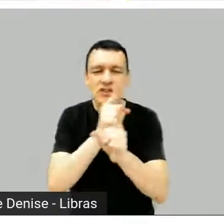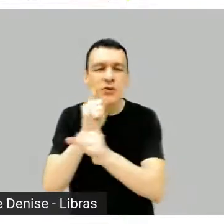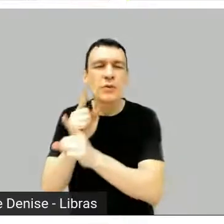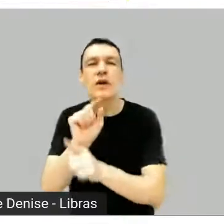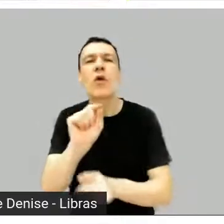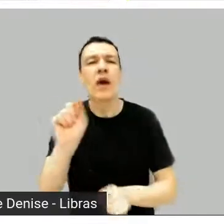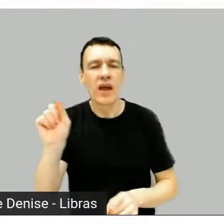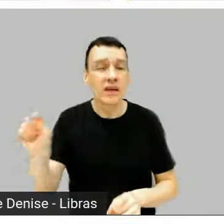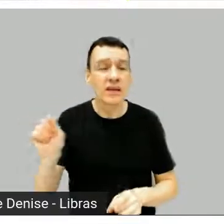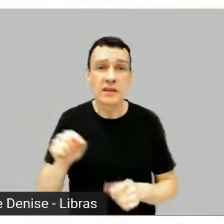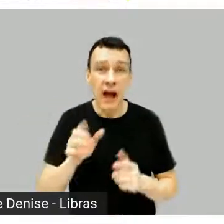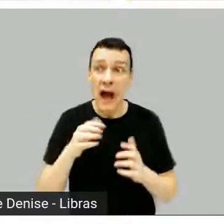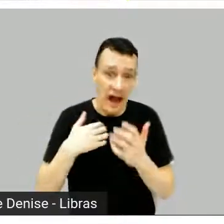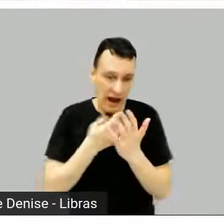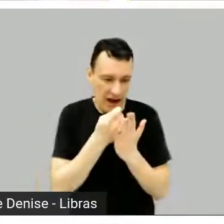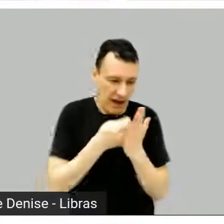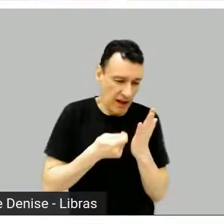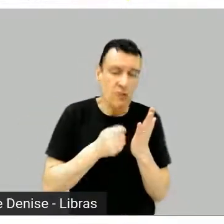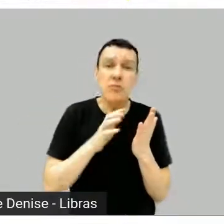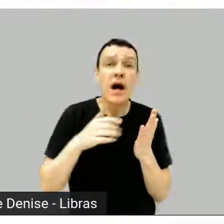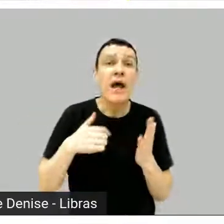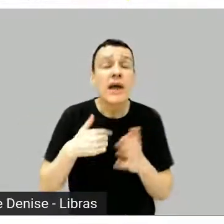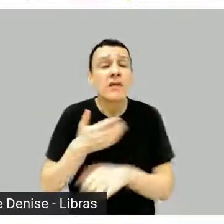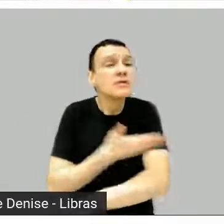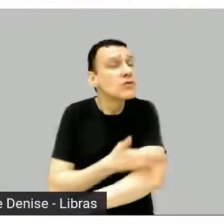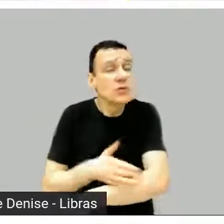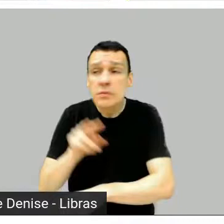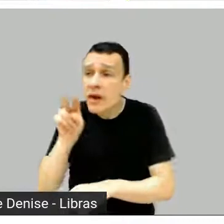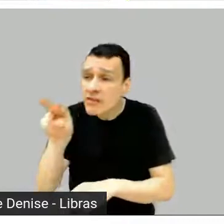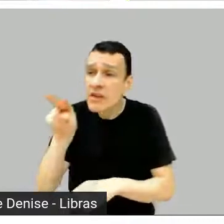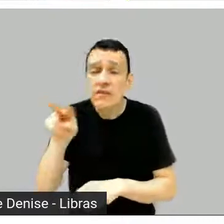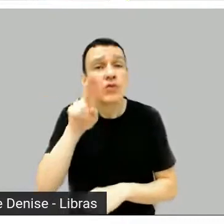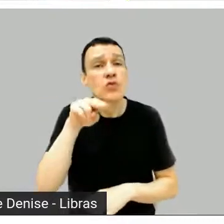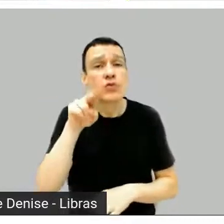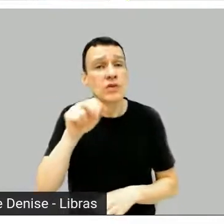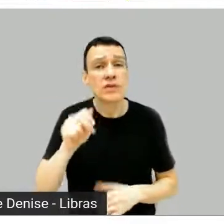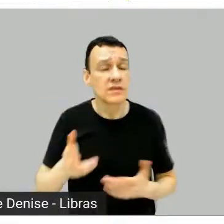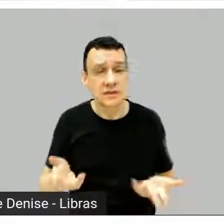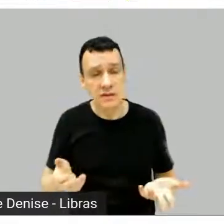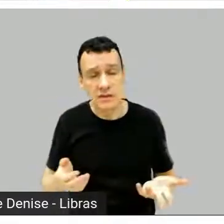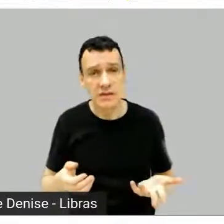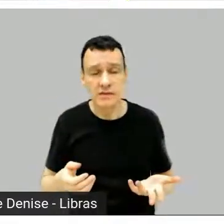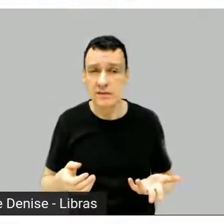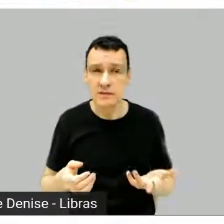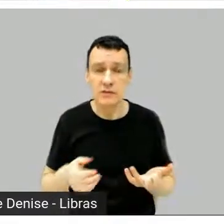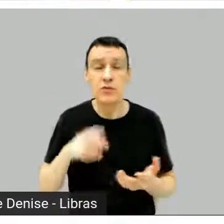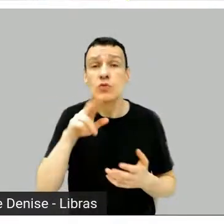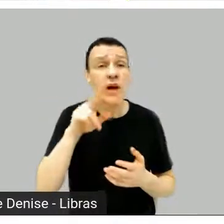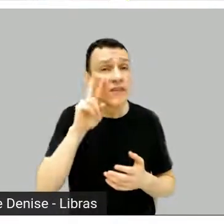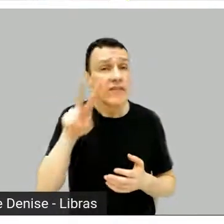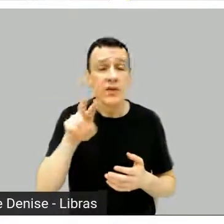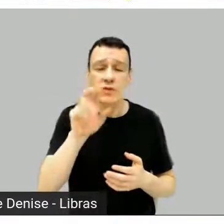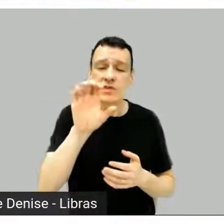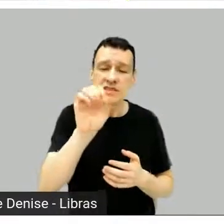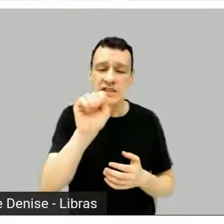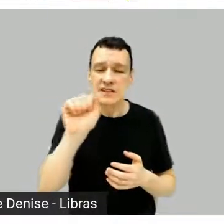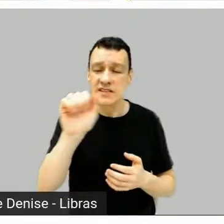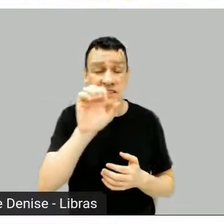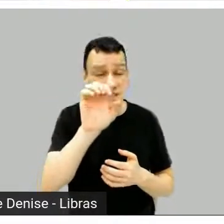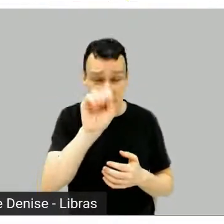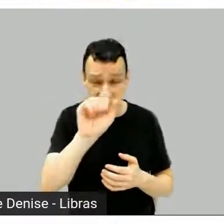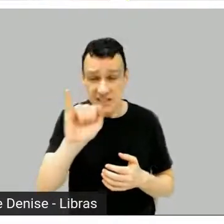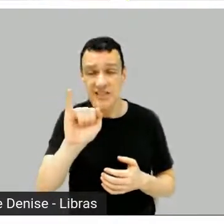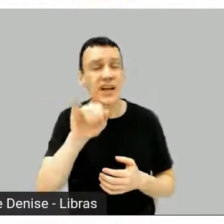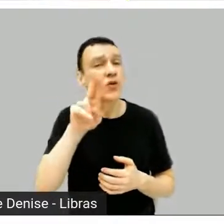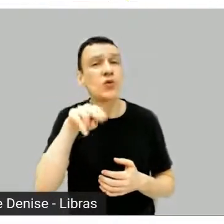Então, calma. Eu acho que é muito importante. Outra coisa que eu acho louca é que as